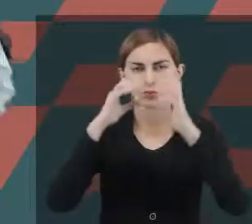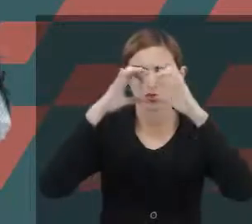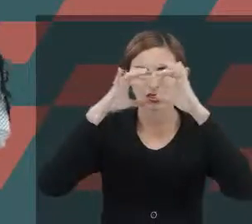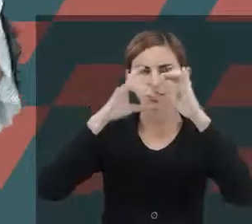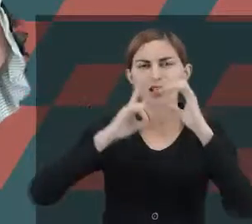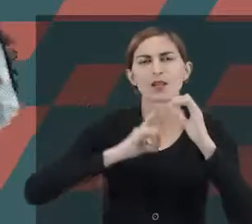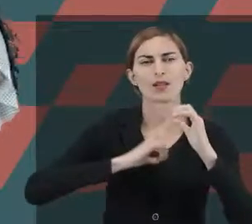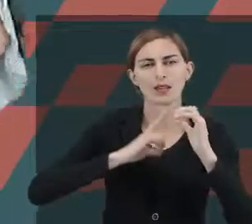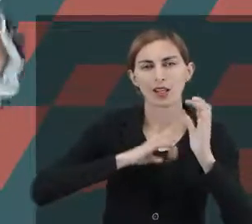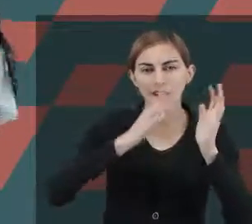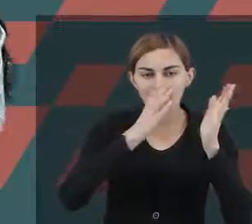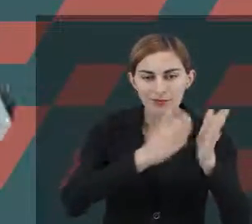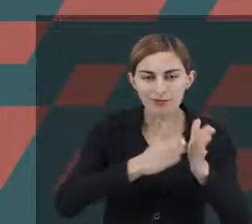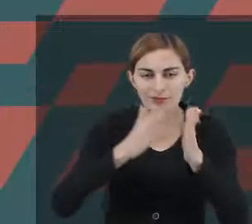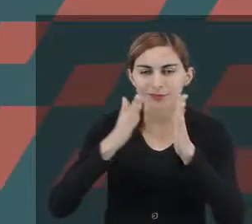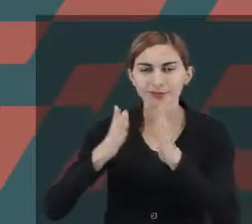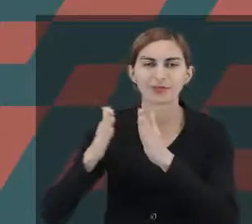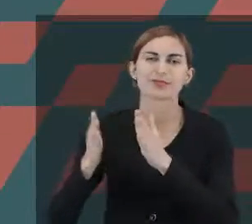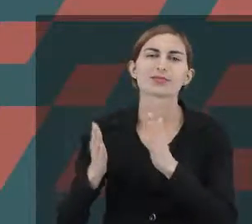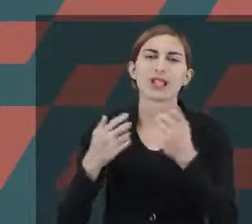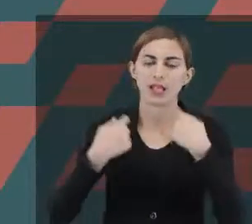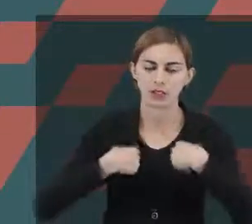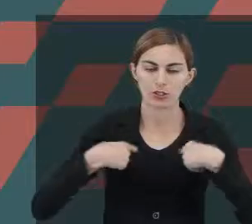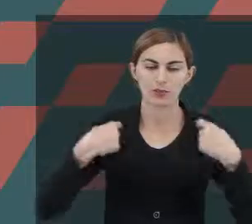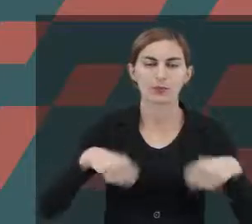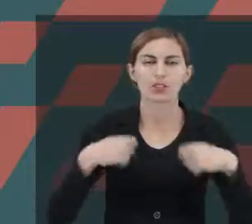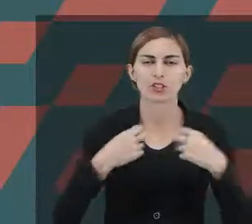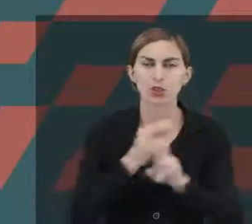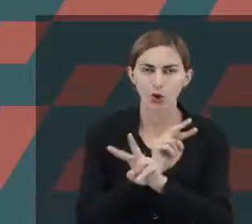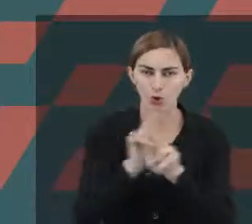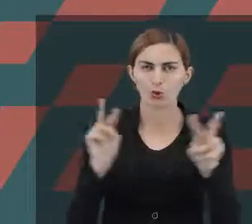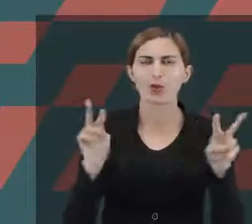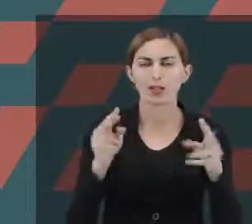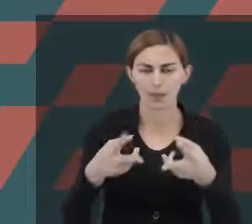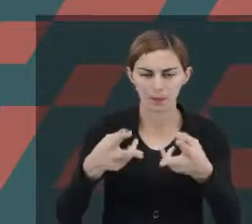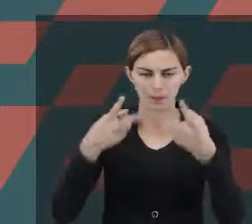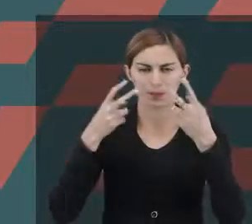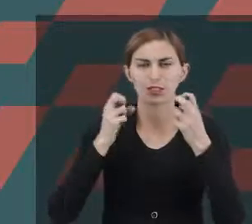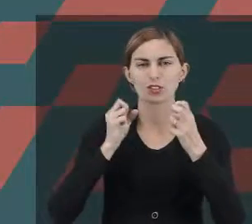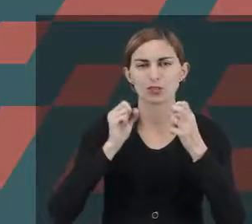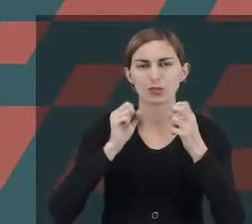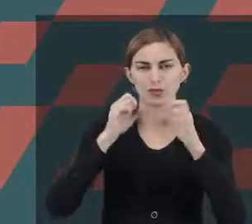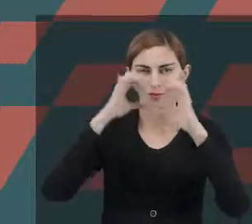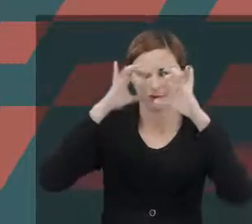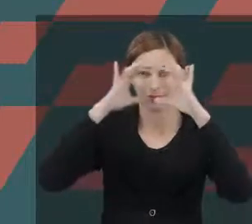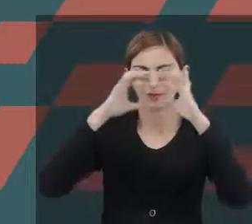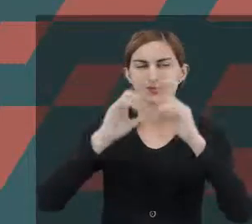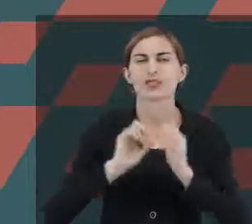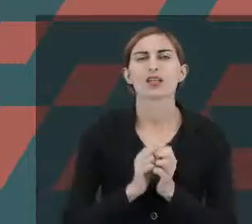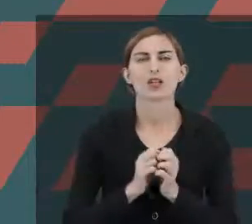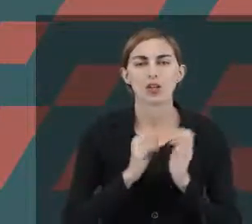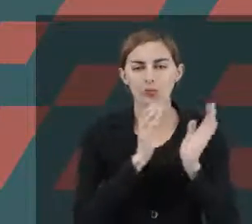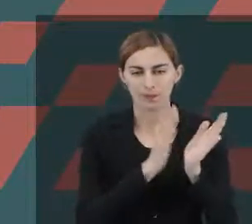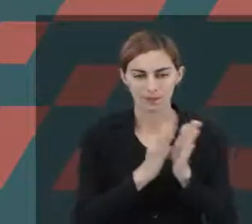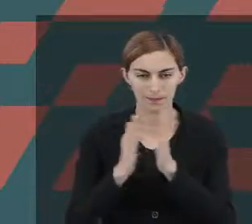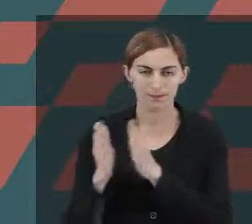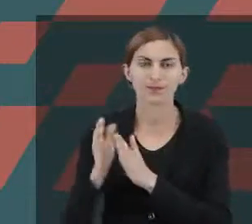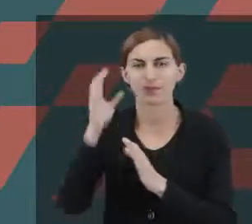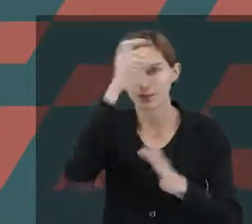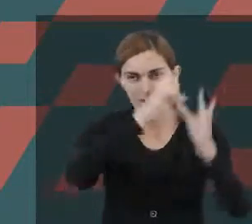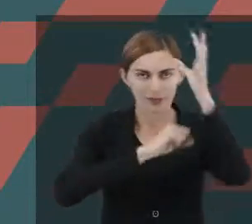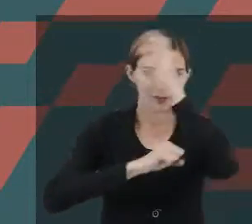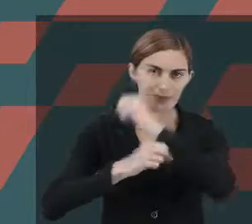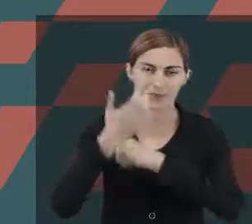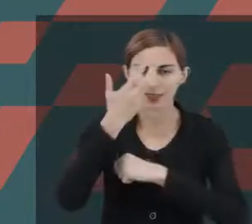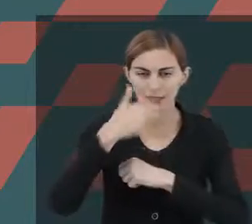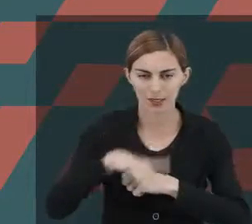é esse cérebro tentando se organizar. Então nós precisamos olhar para essa percepção sensorial. Como algo estruturante